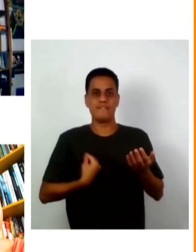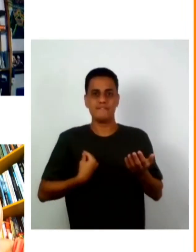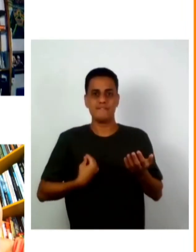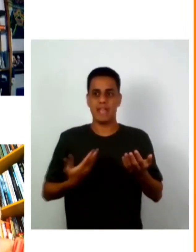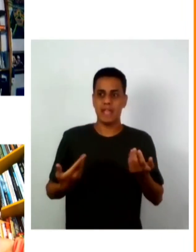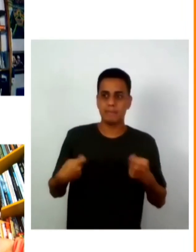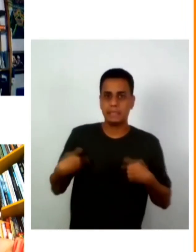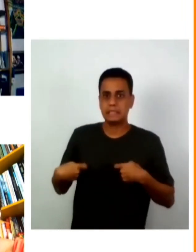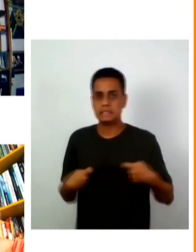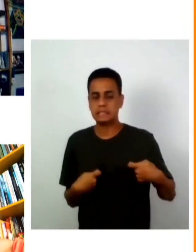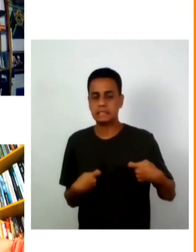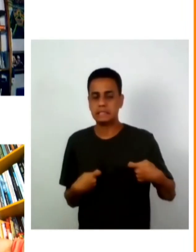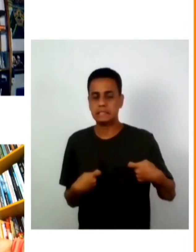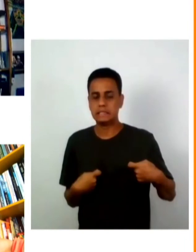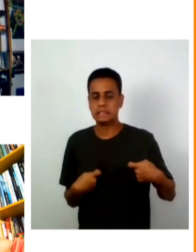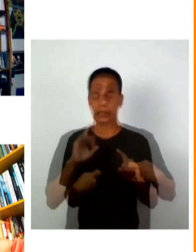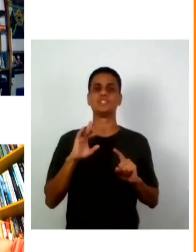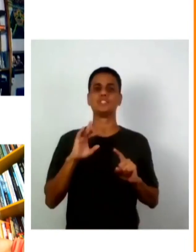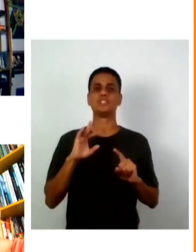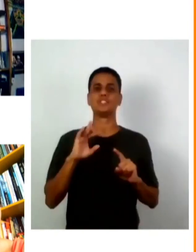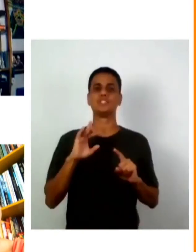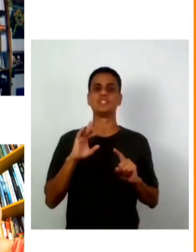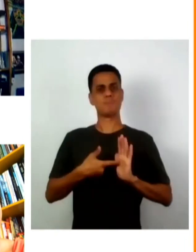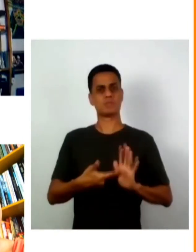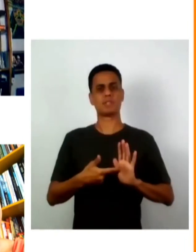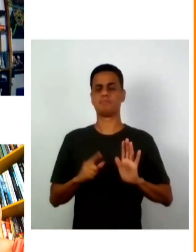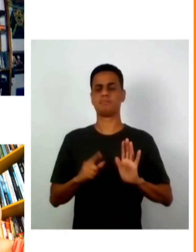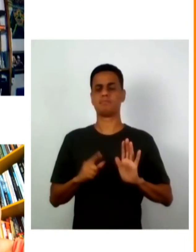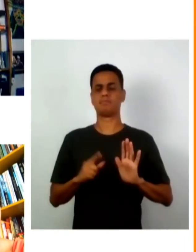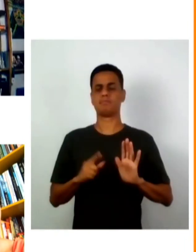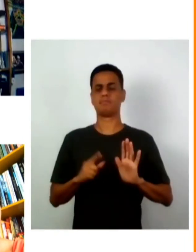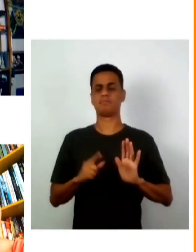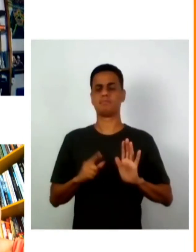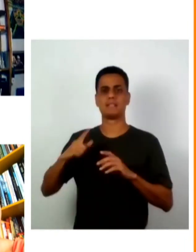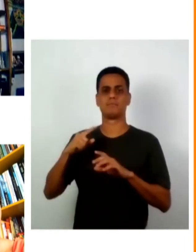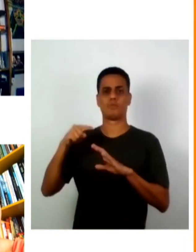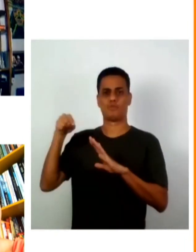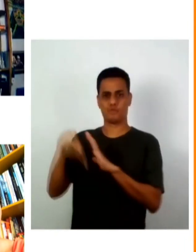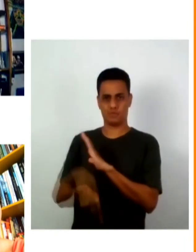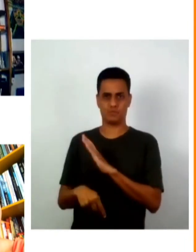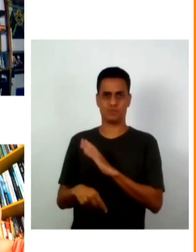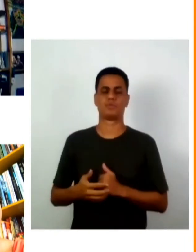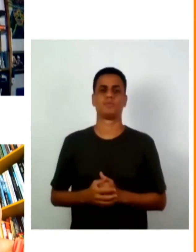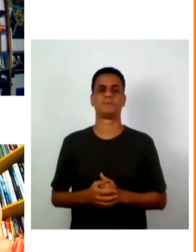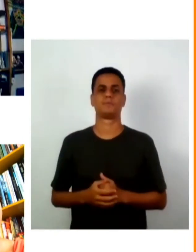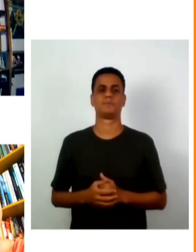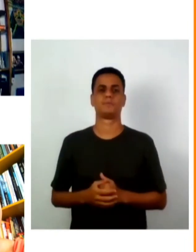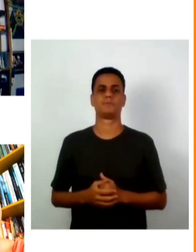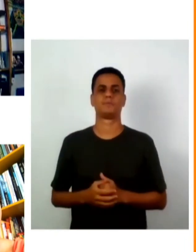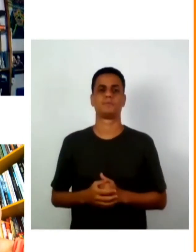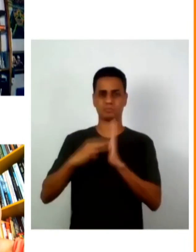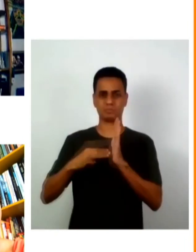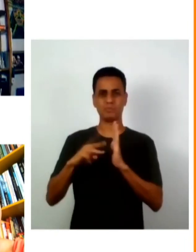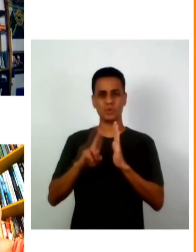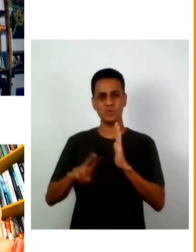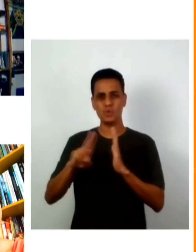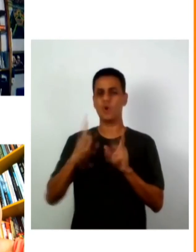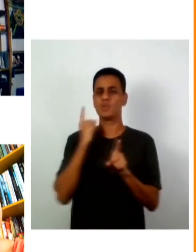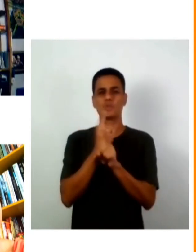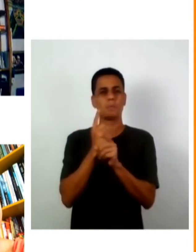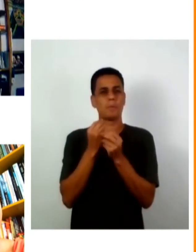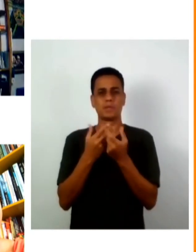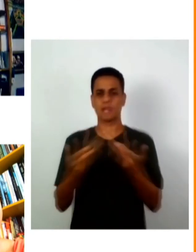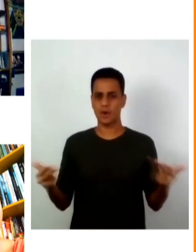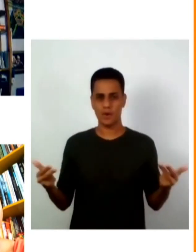resistência nesse processo do Afrolab a gente descobriu muitas coisas desde trazer